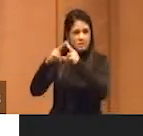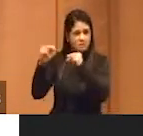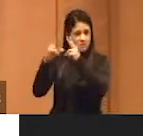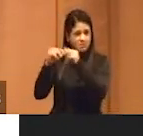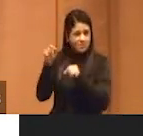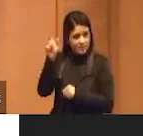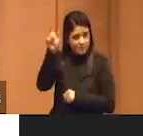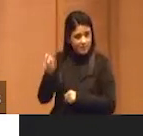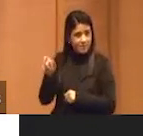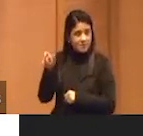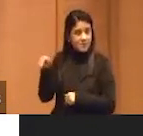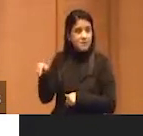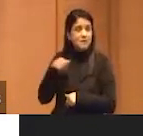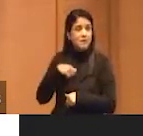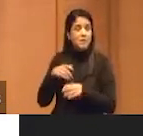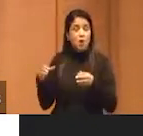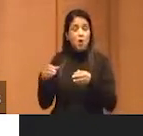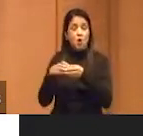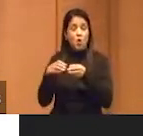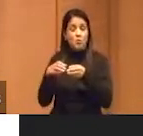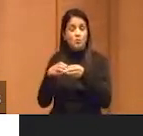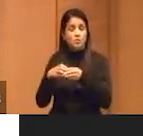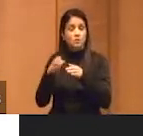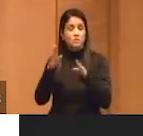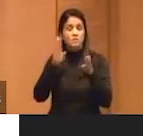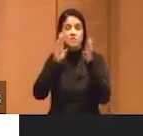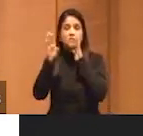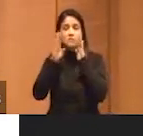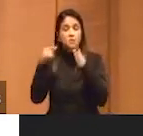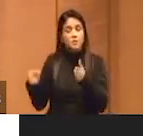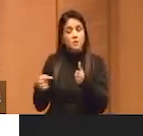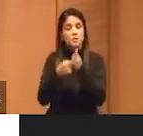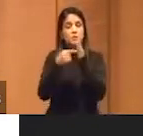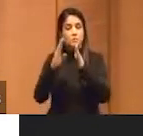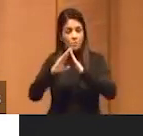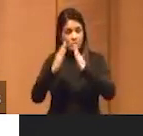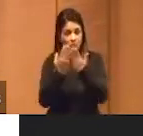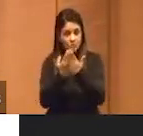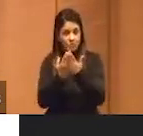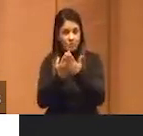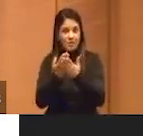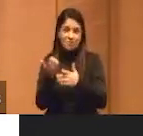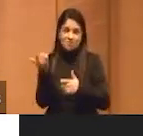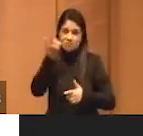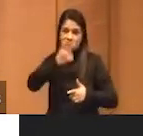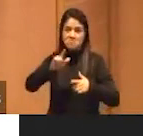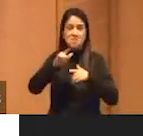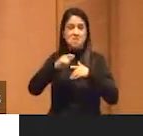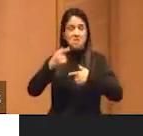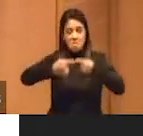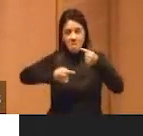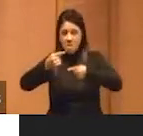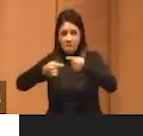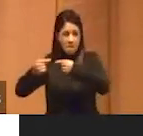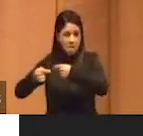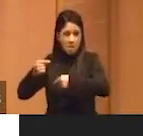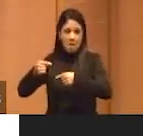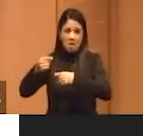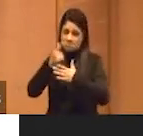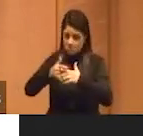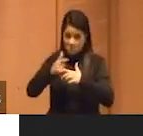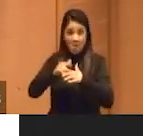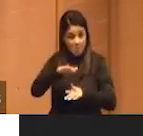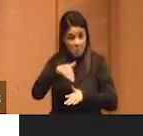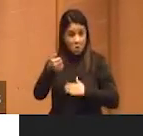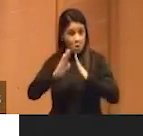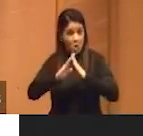criou uma comunidade no Facebook para denunciar as escolas, e aí ganhou um espaço, virou um problema, mas melhoraram a